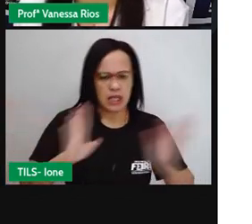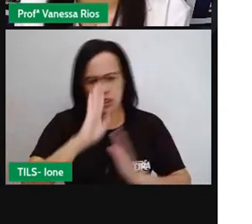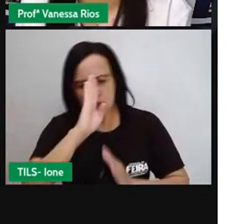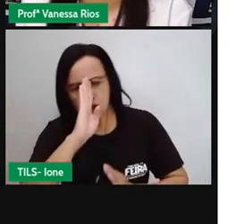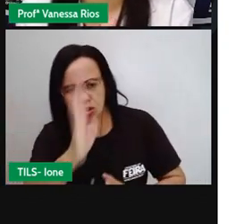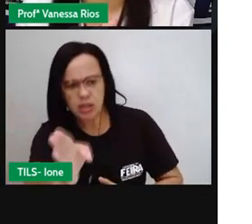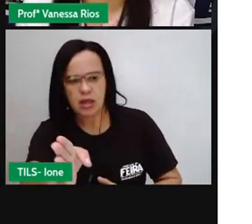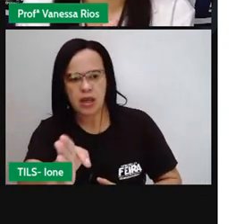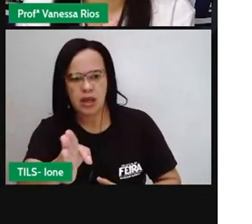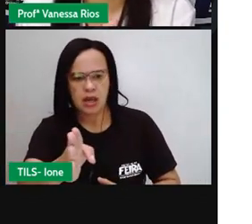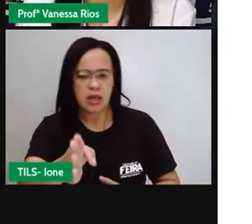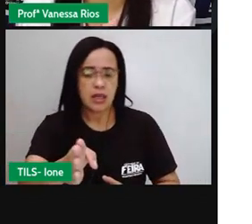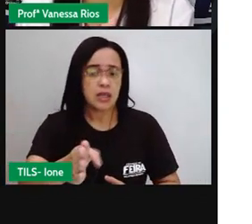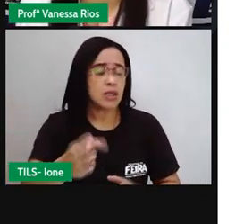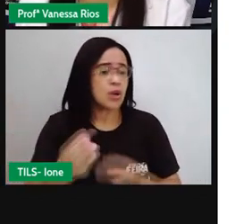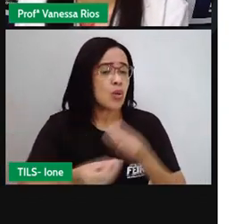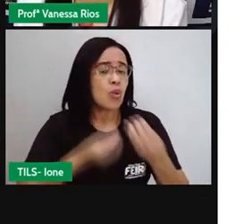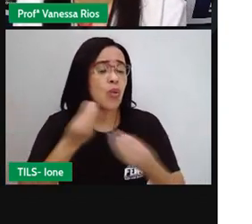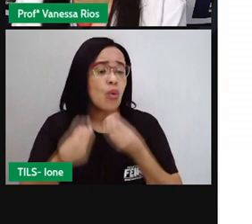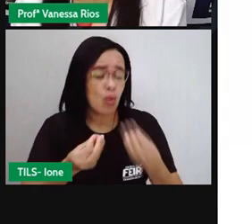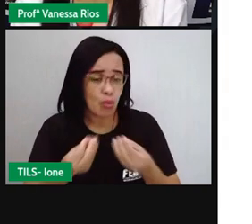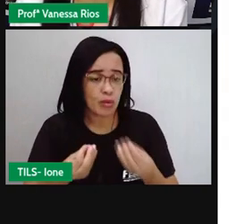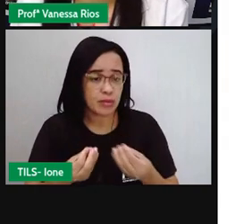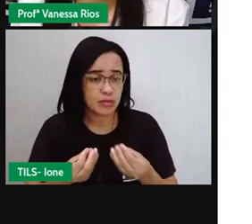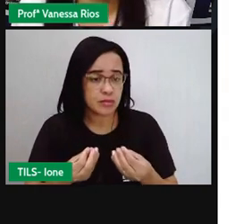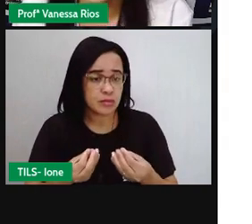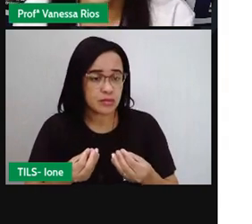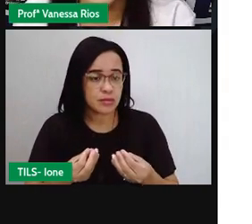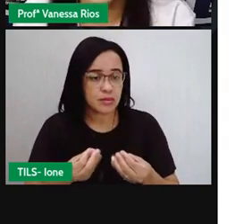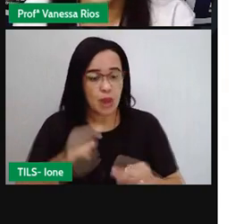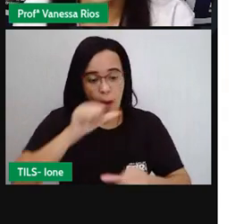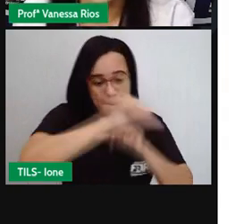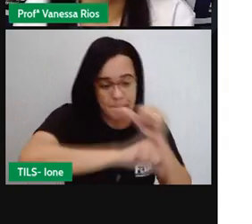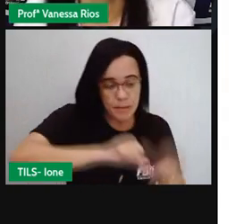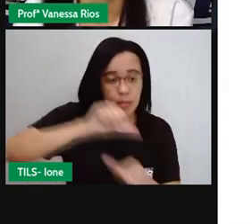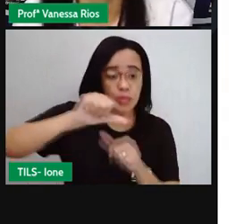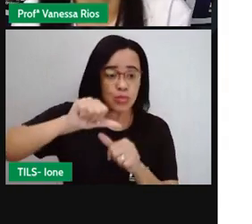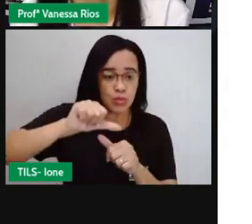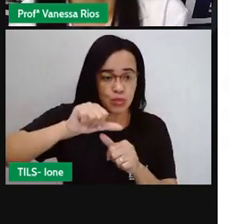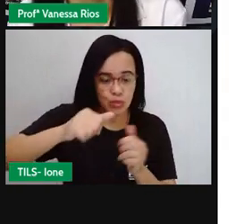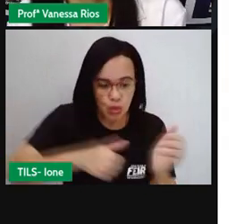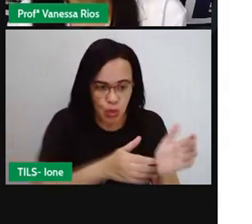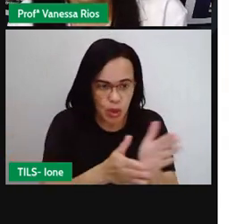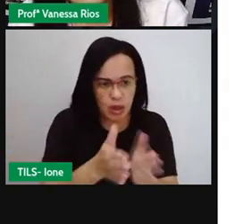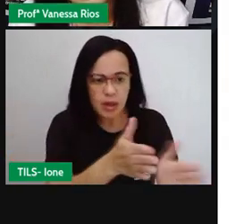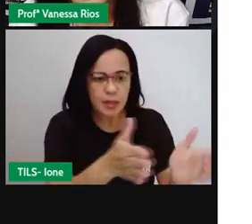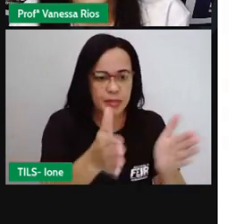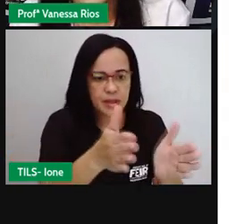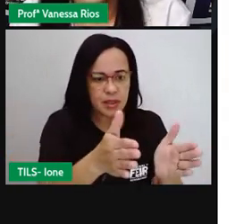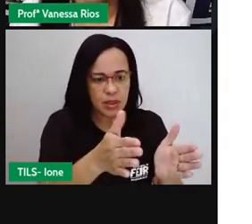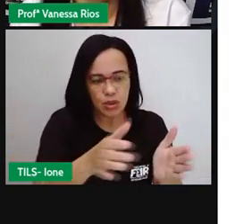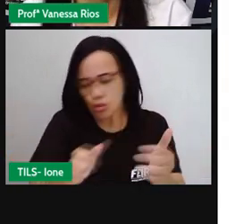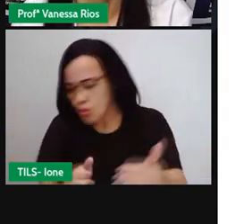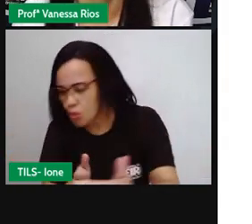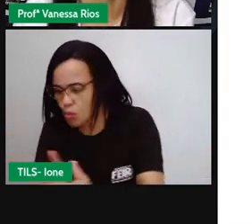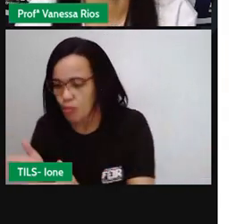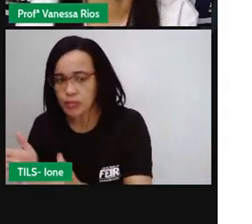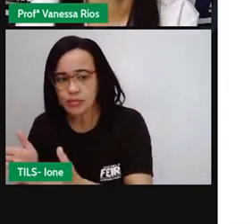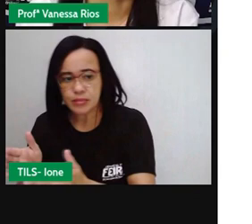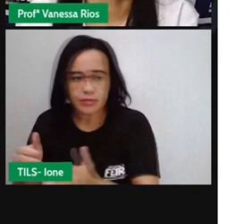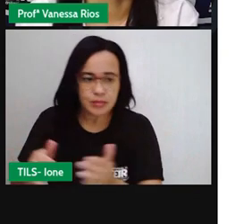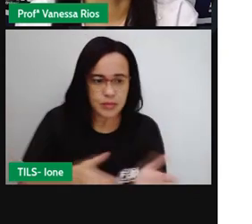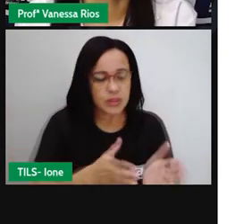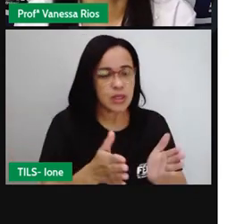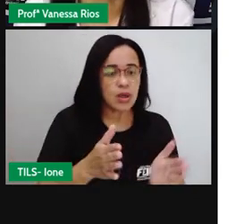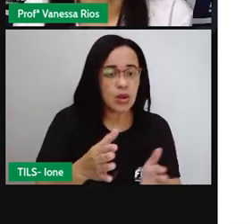seguindo por uma linha, e de repente a gente vai mudar o curso dessa linha, a gente forma ângulos. E os ângulos